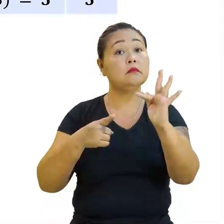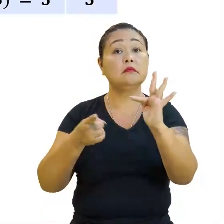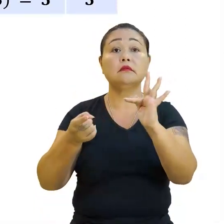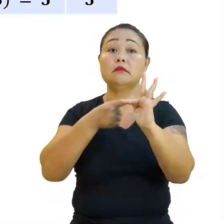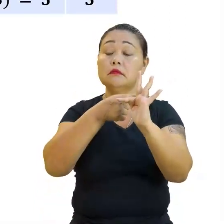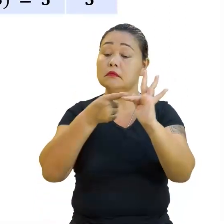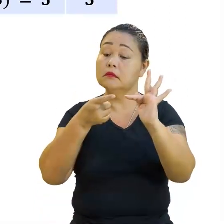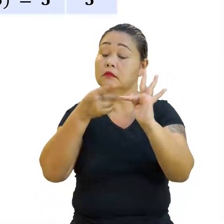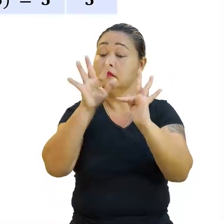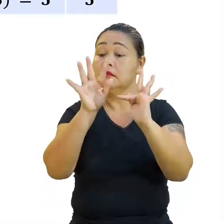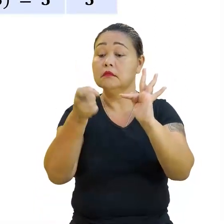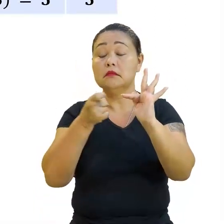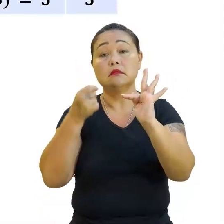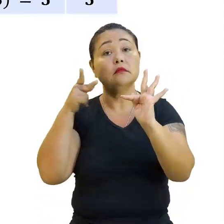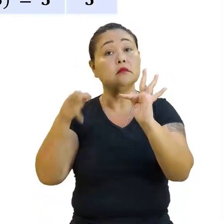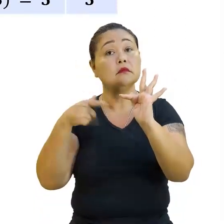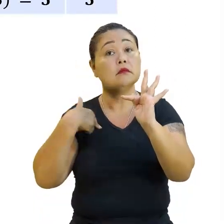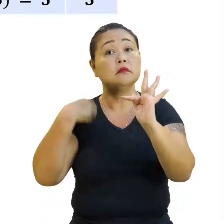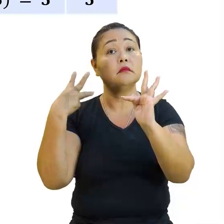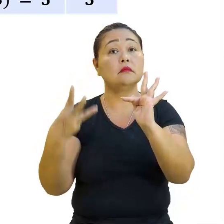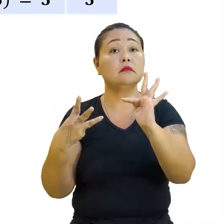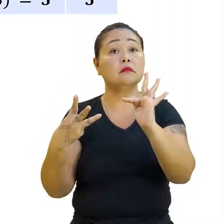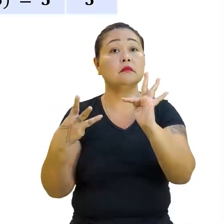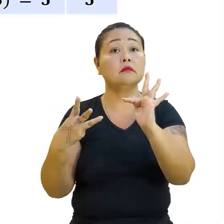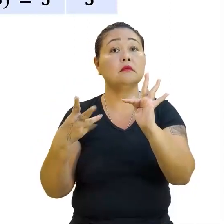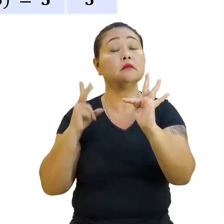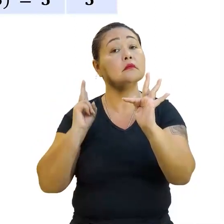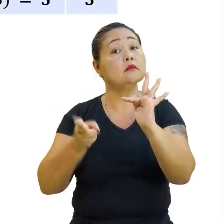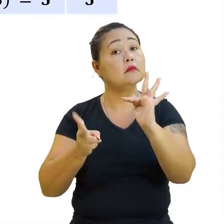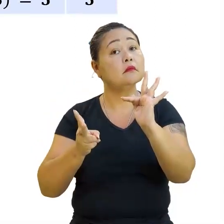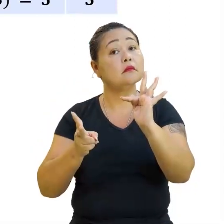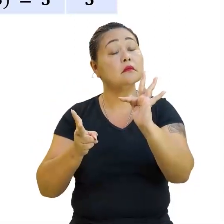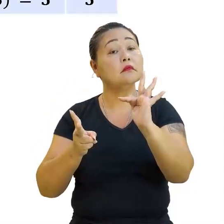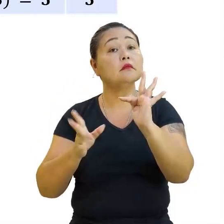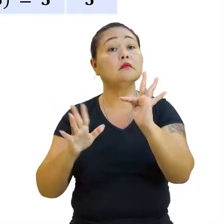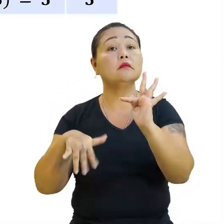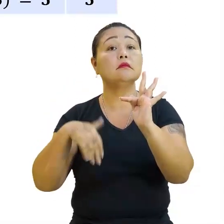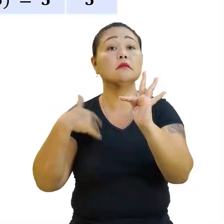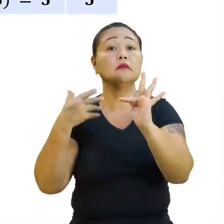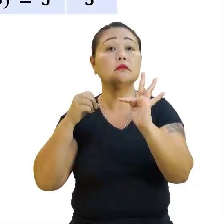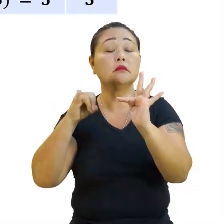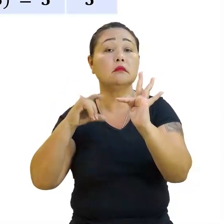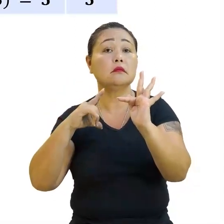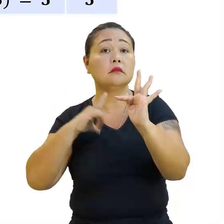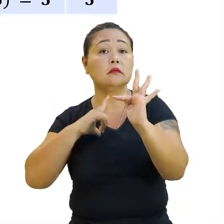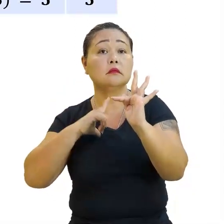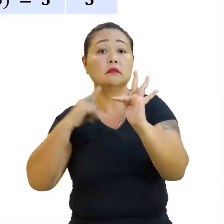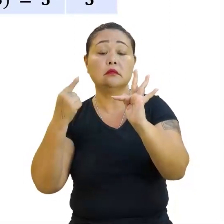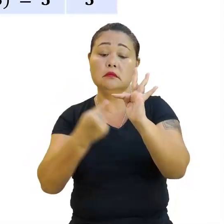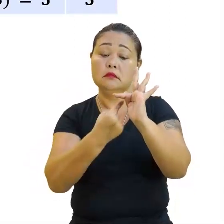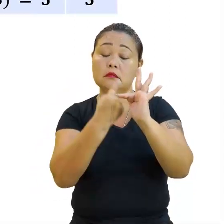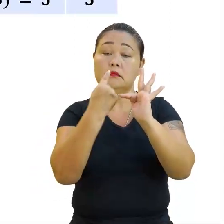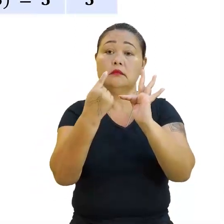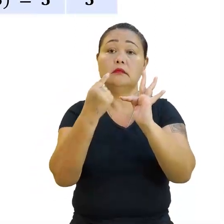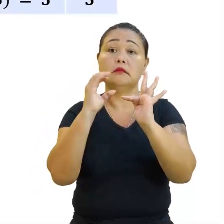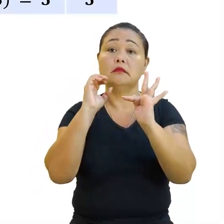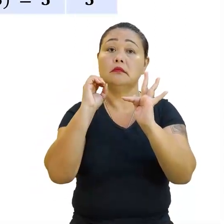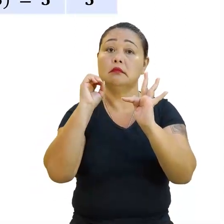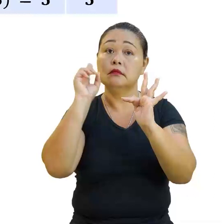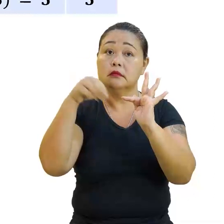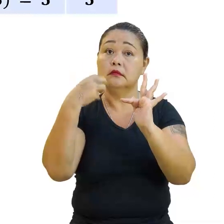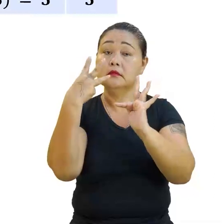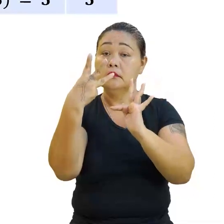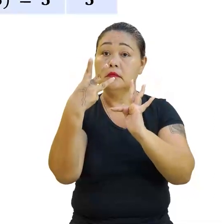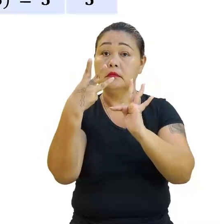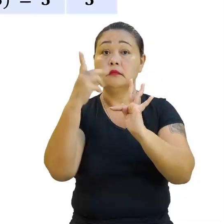sempre... Igual a 3. 3, né? Sempre 3. Ou seja, se eu tiver 1, resultado 3. Se eu